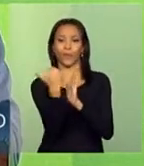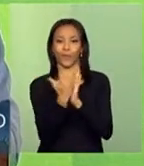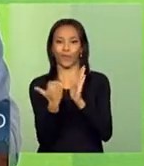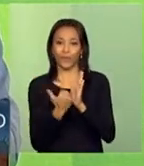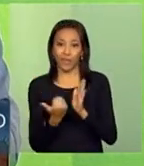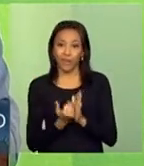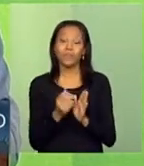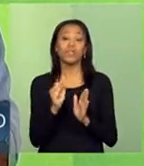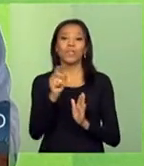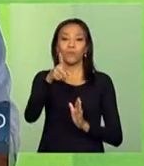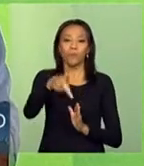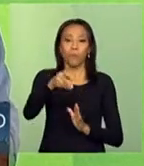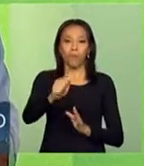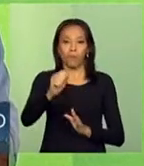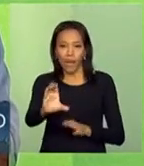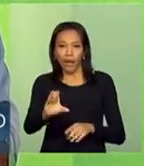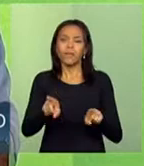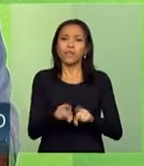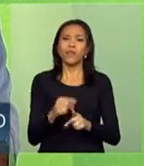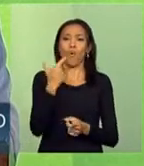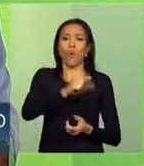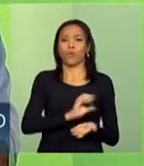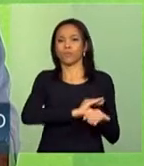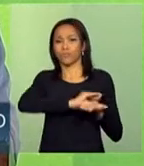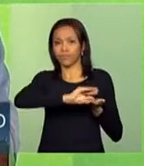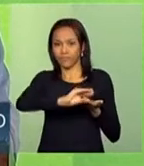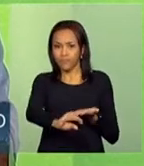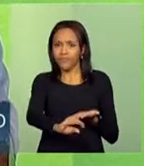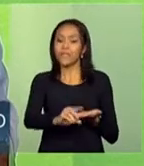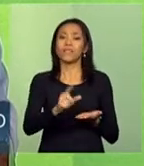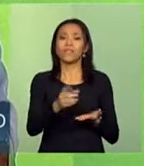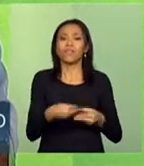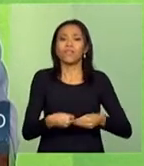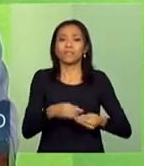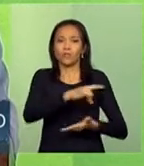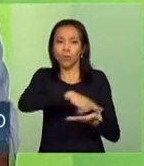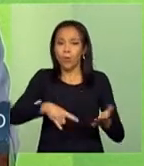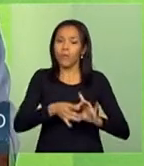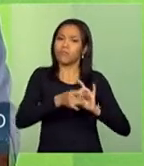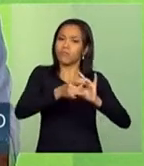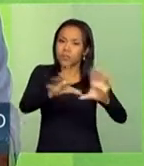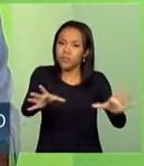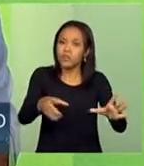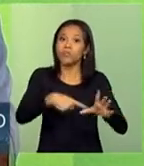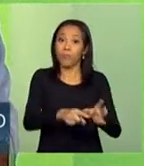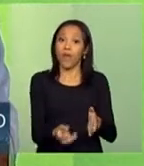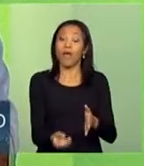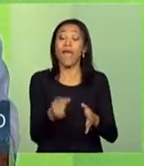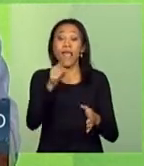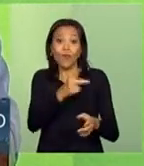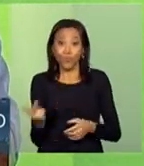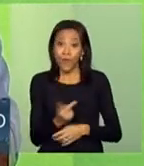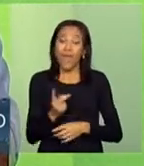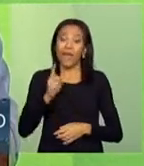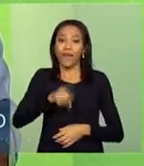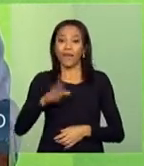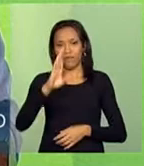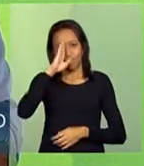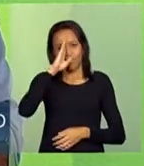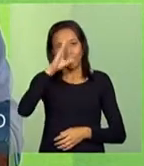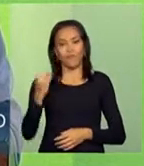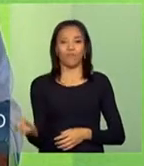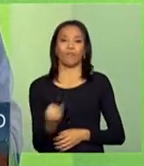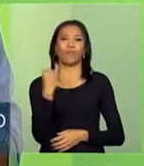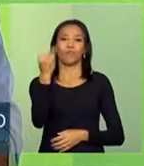Crescimento PAC, e aos investimentos em arrendamento e concessões portuárias, são o suporte indispensável ao